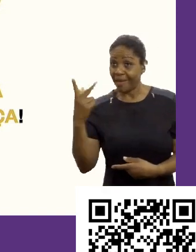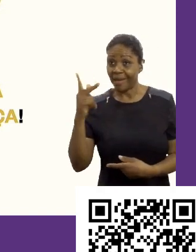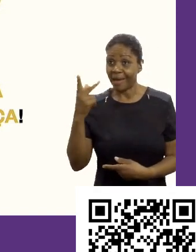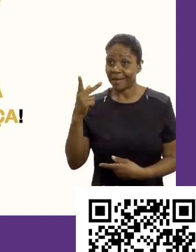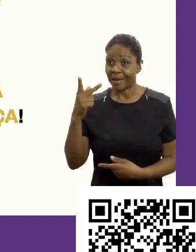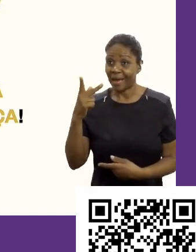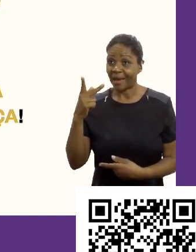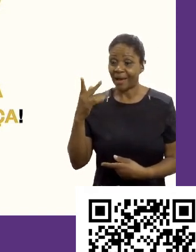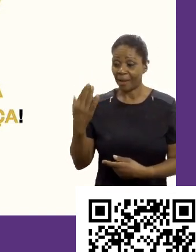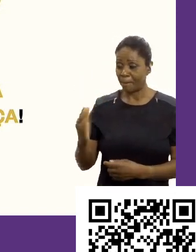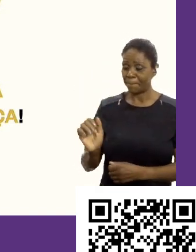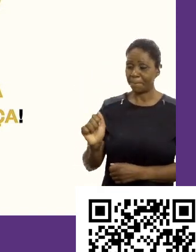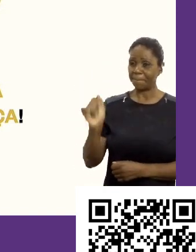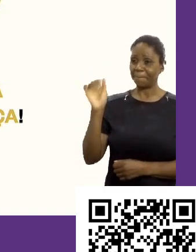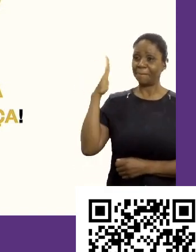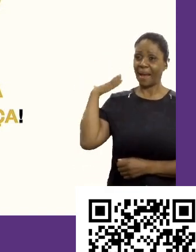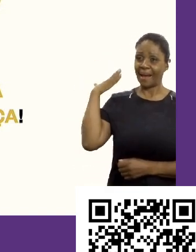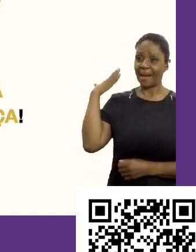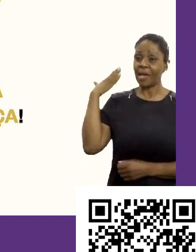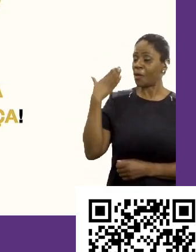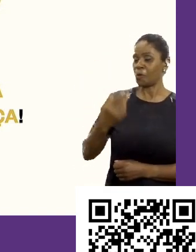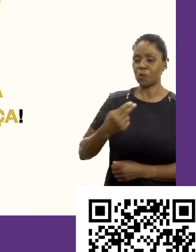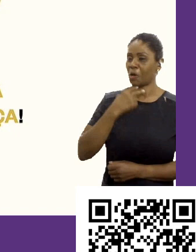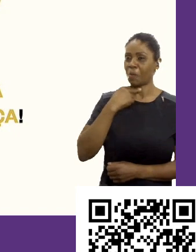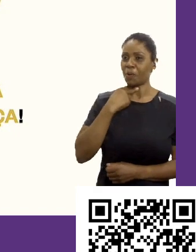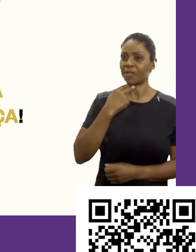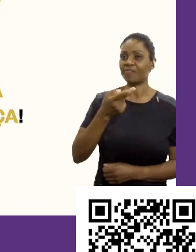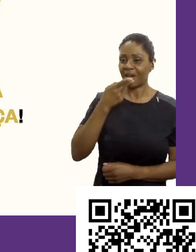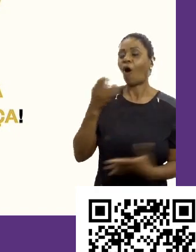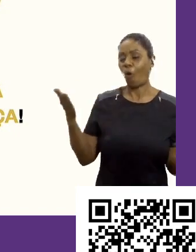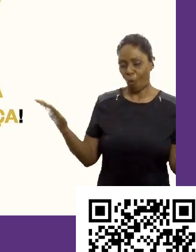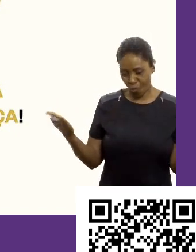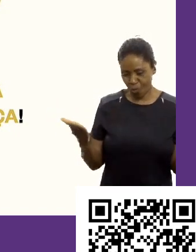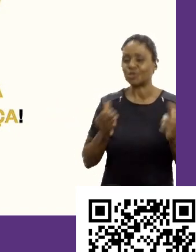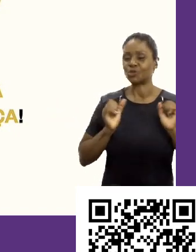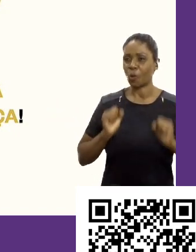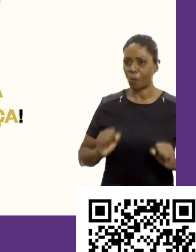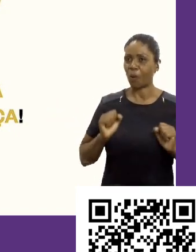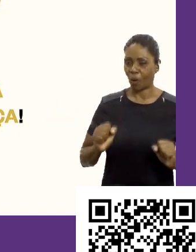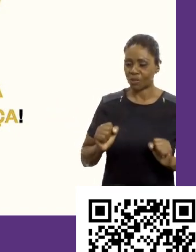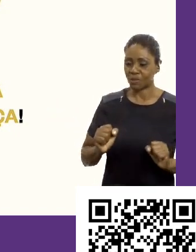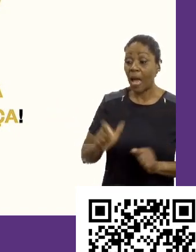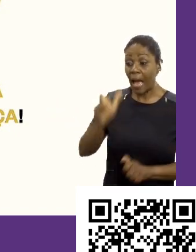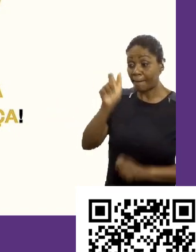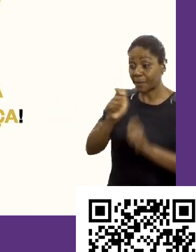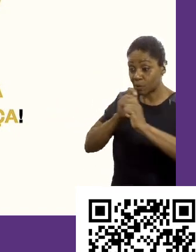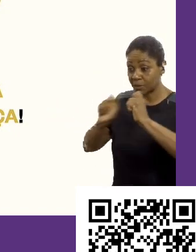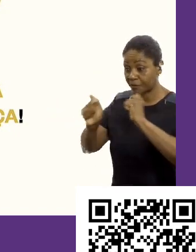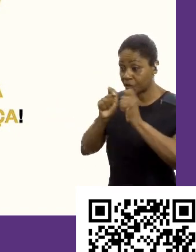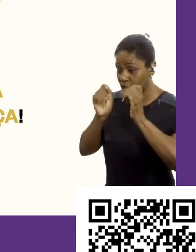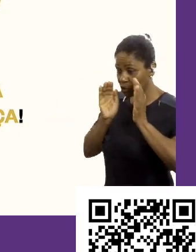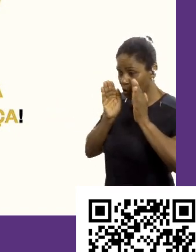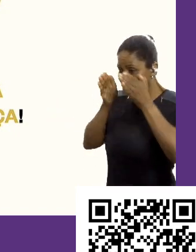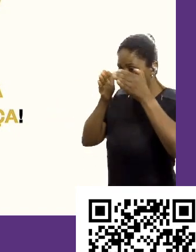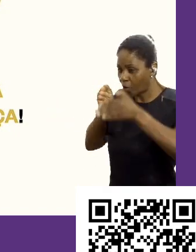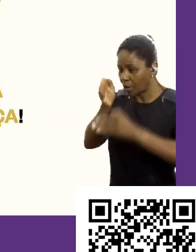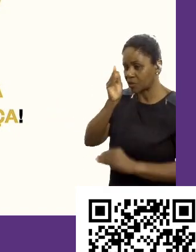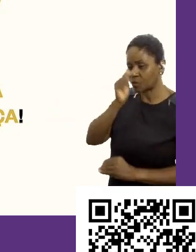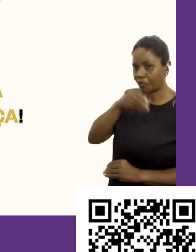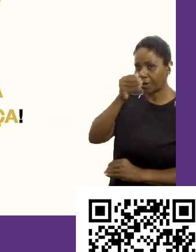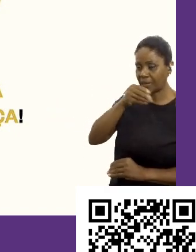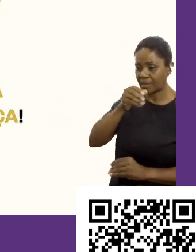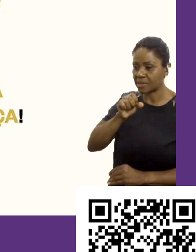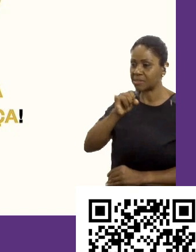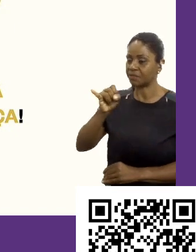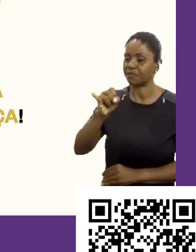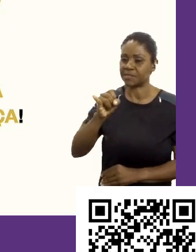atrás de mim e eu não ia poder falar, mas hoje eu tenho liberdade. O recrutador só foca na sua fraqueza se você não